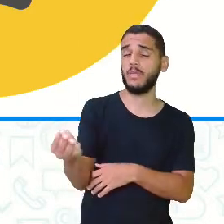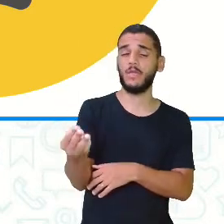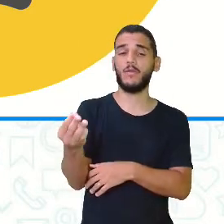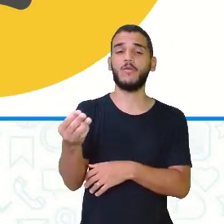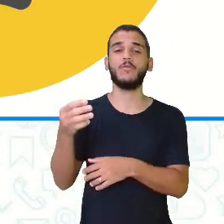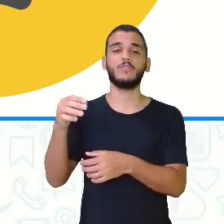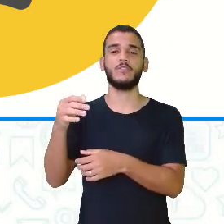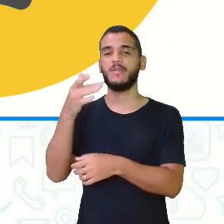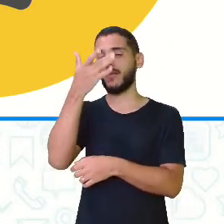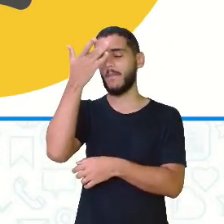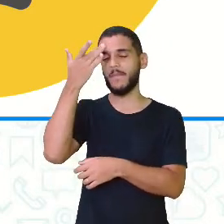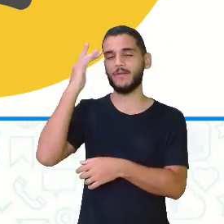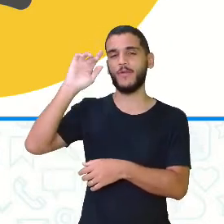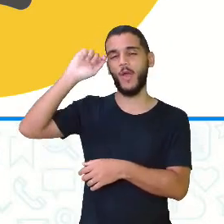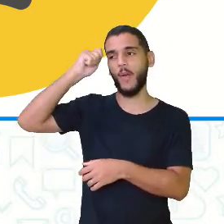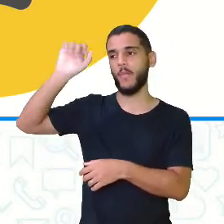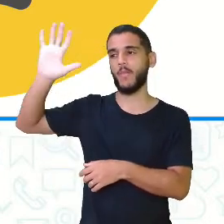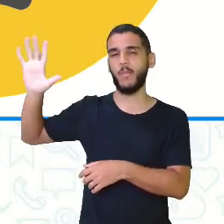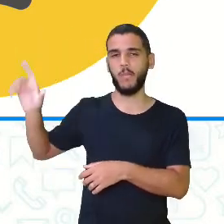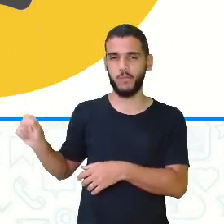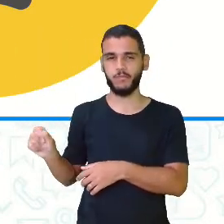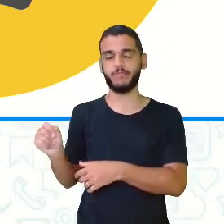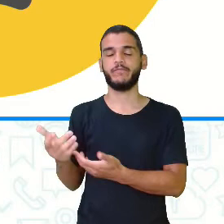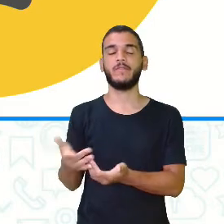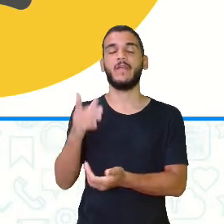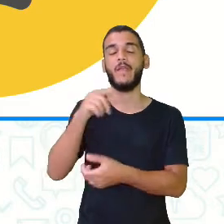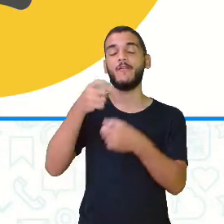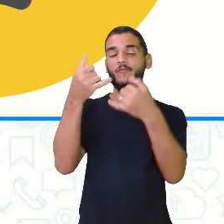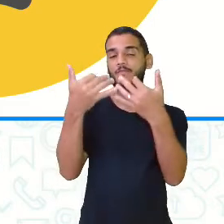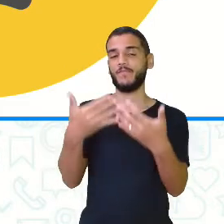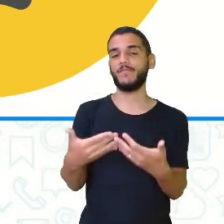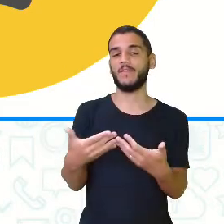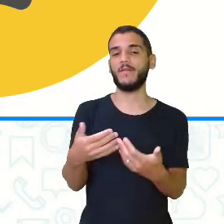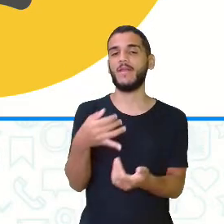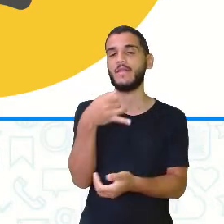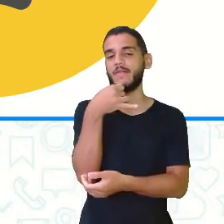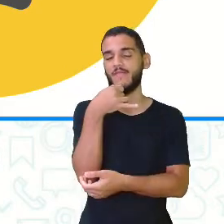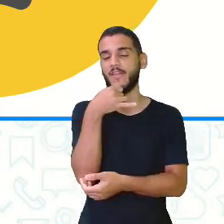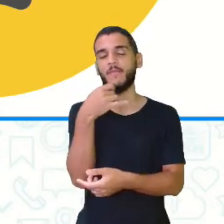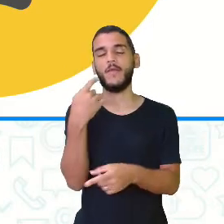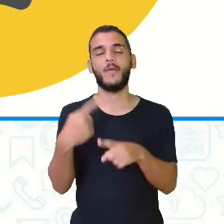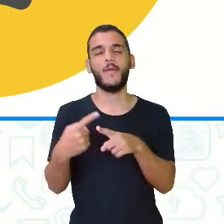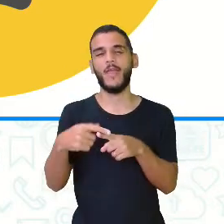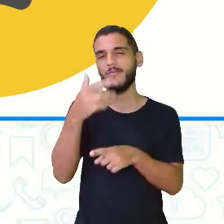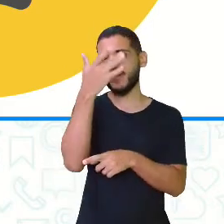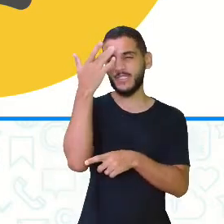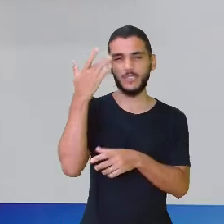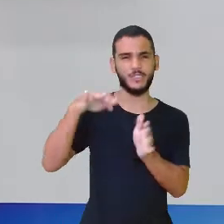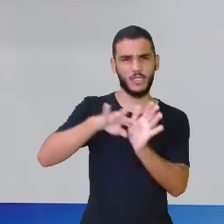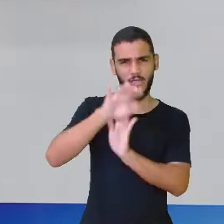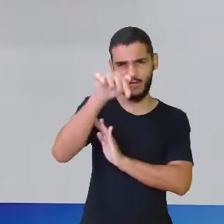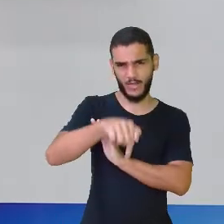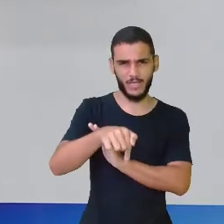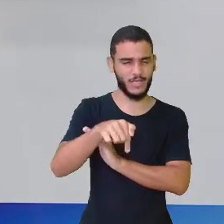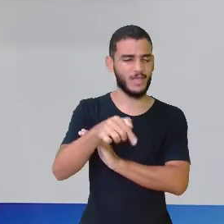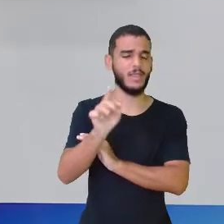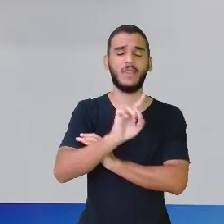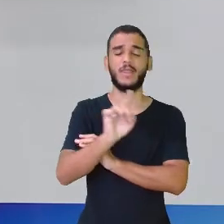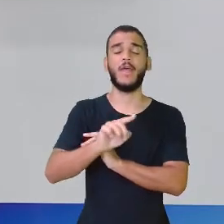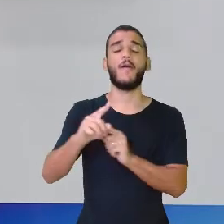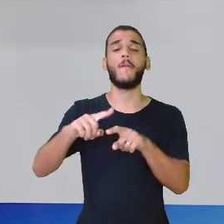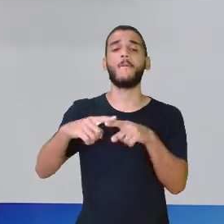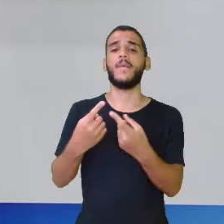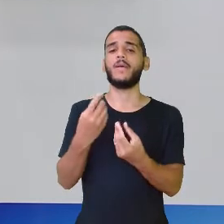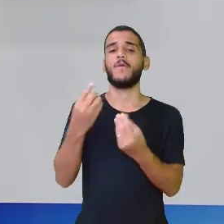escravos. Eu estou falando aqui, gente, infelizmente, não porque essas pessoas vieram, eu estou falando pela forma que eles vieram, que